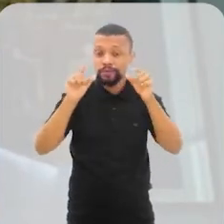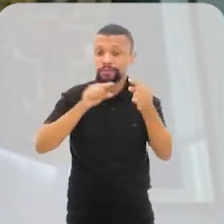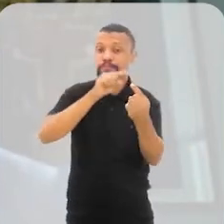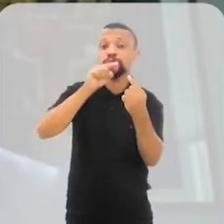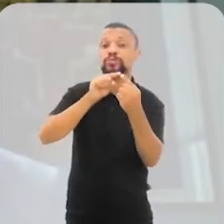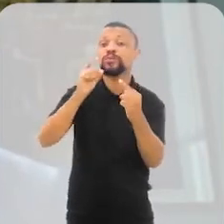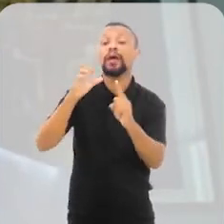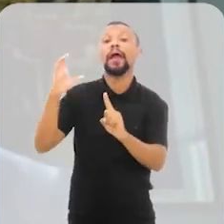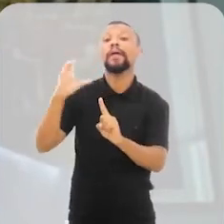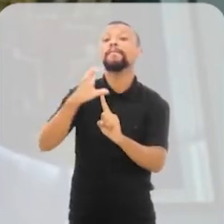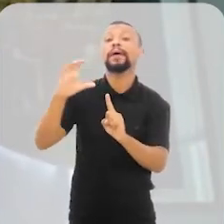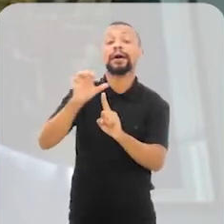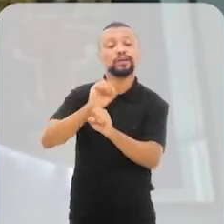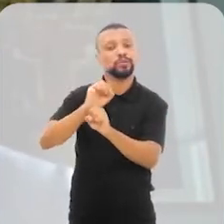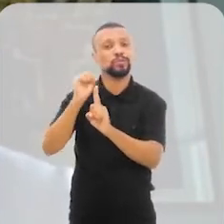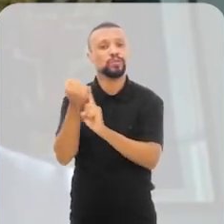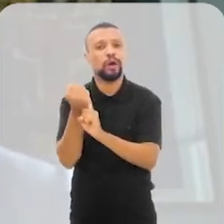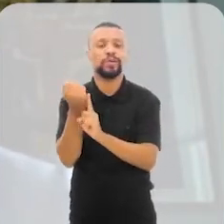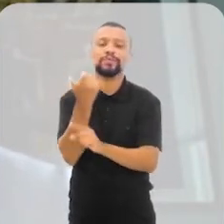impacto socioambiental.